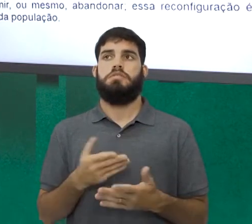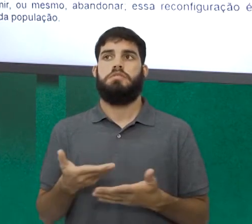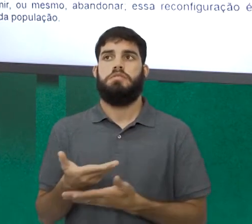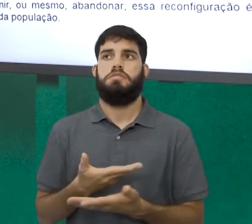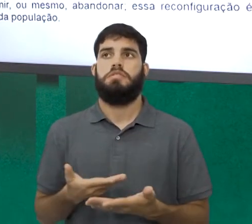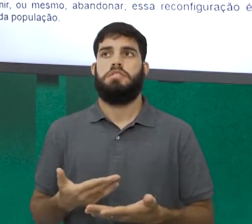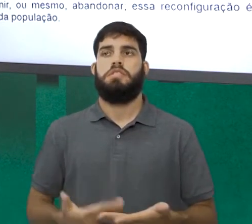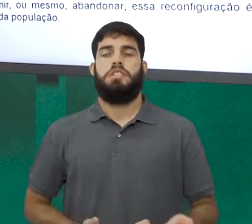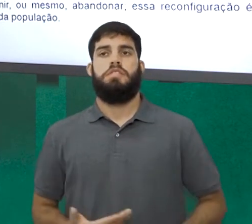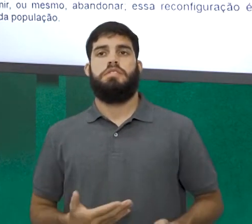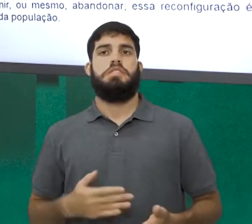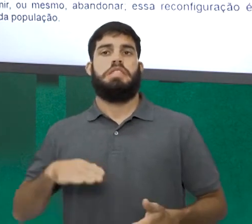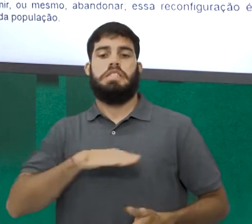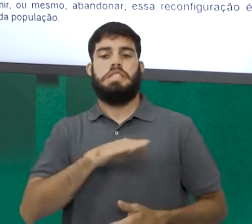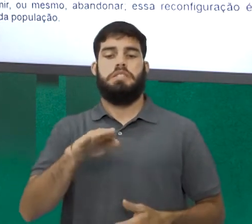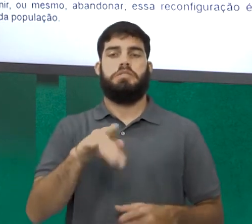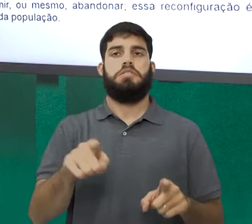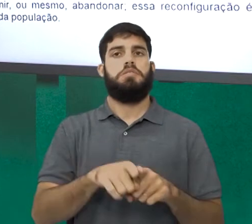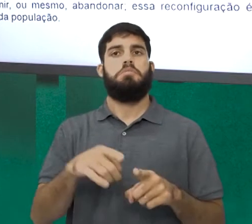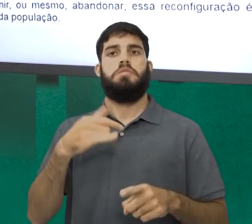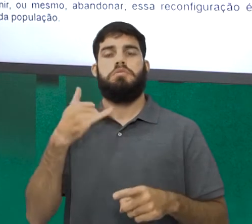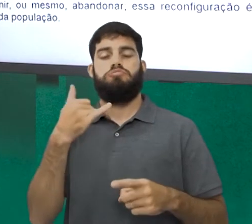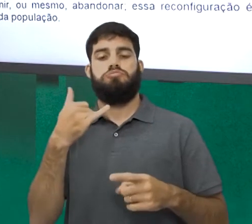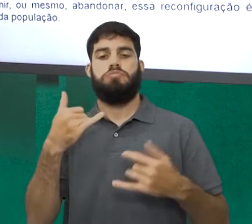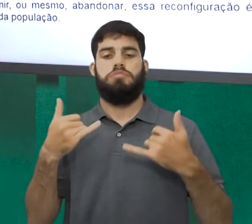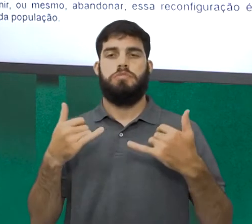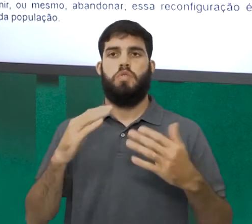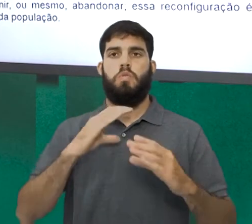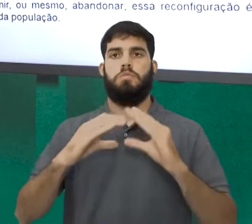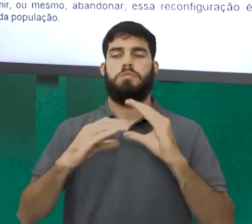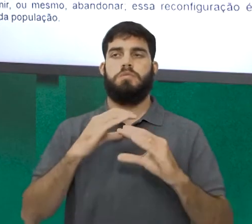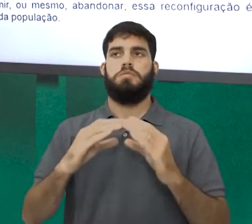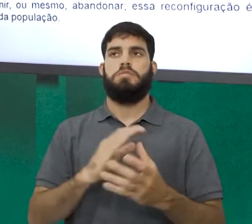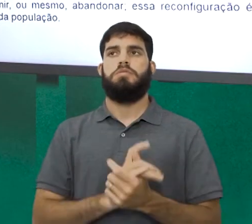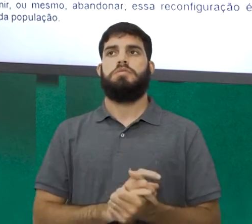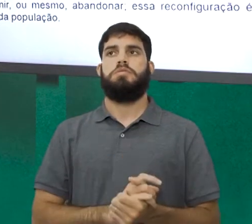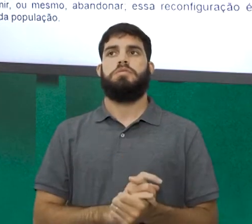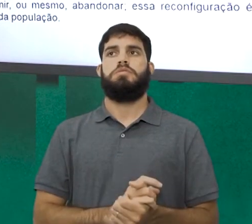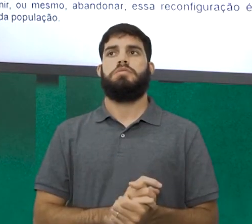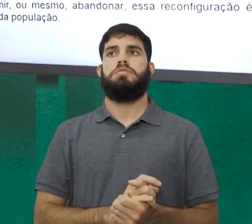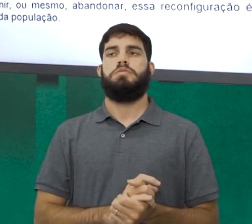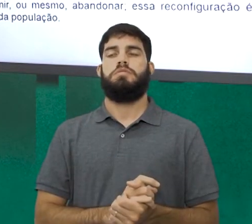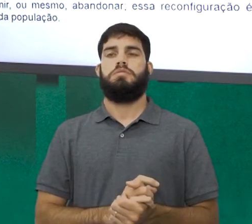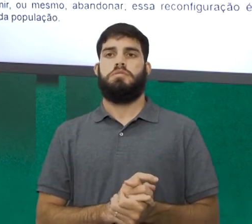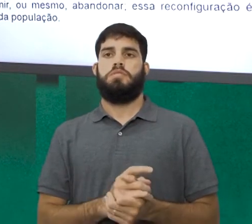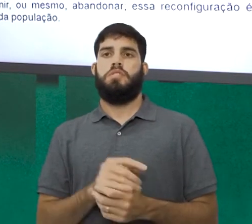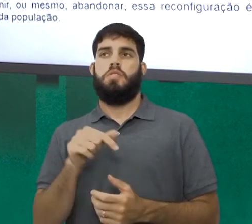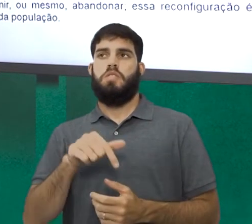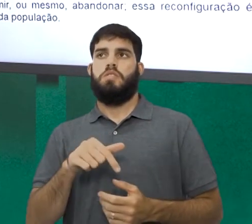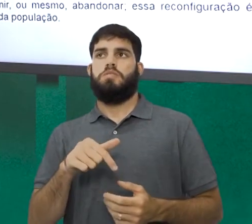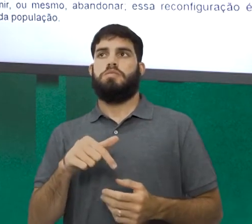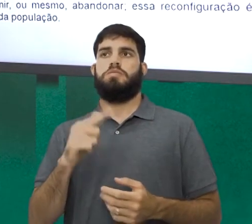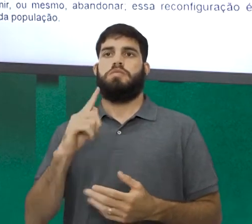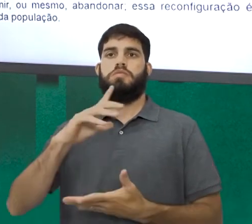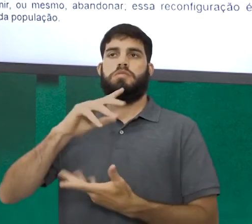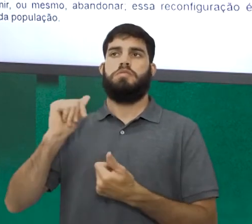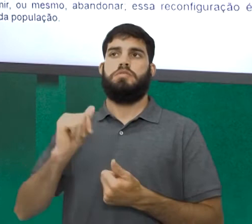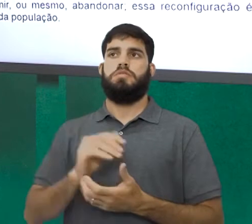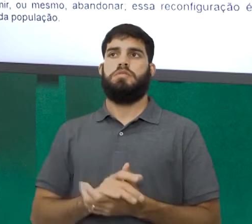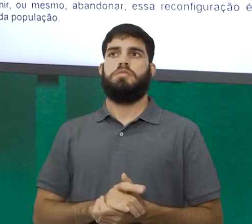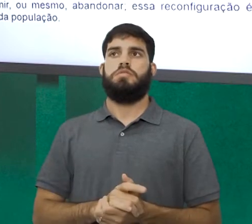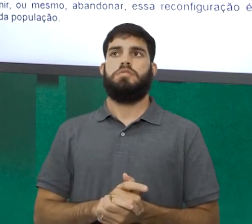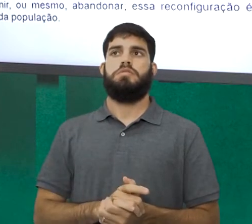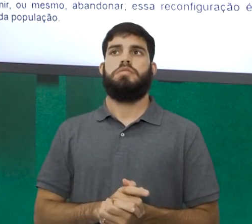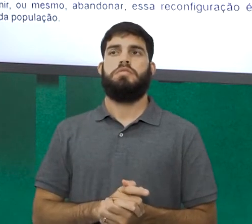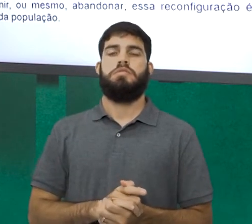serviços, transportes e comunicação, poderá ocasionar um fato que, em geografia, é designado como rede